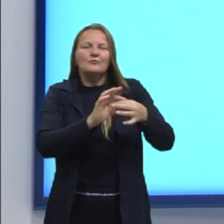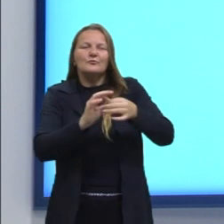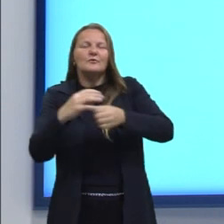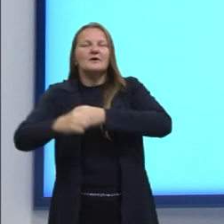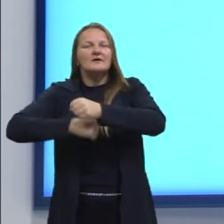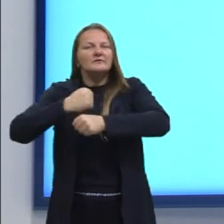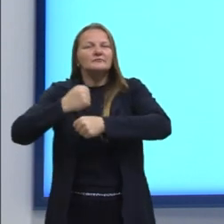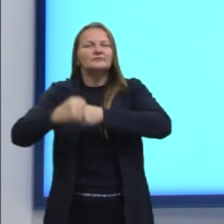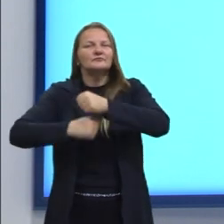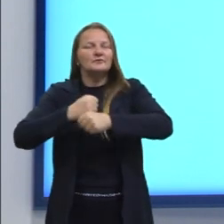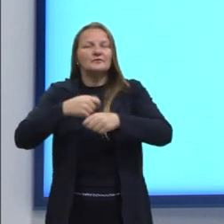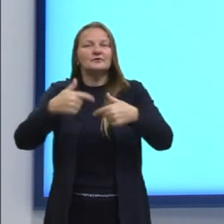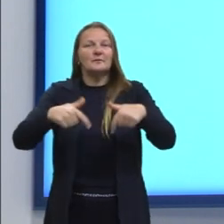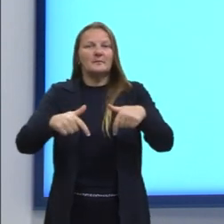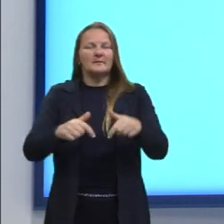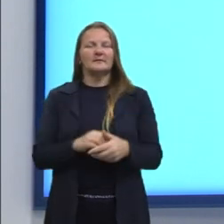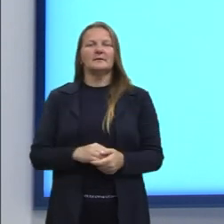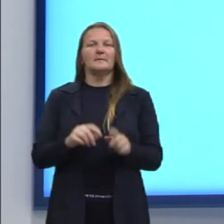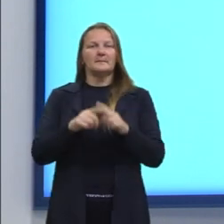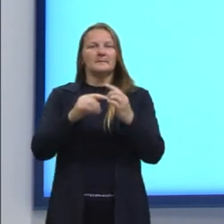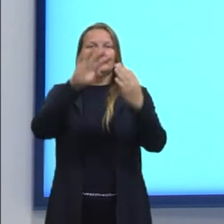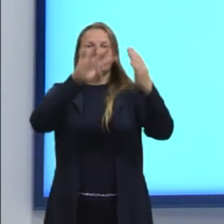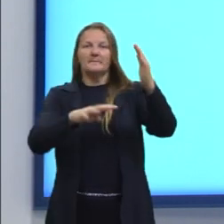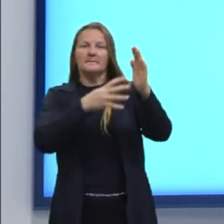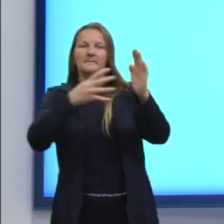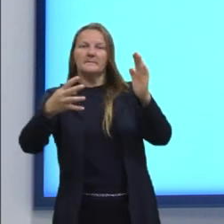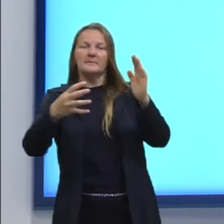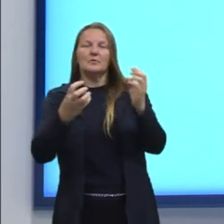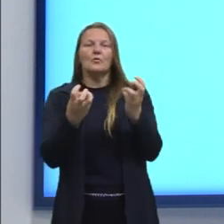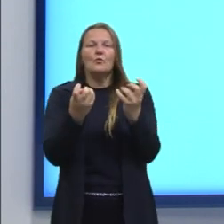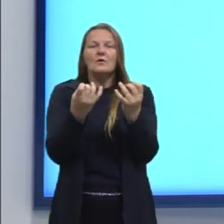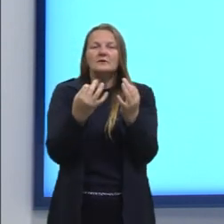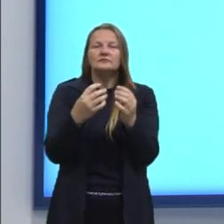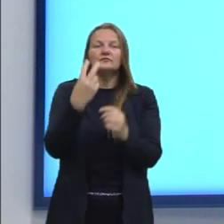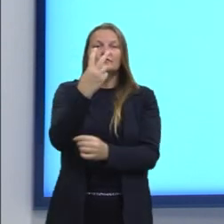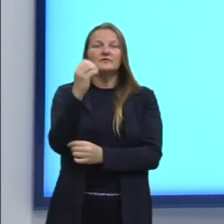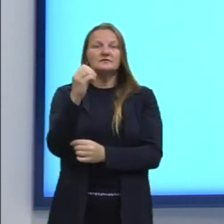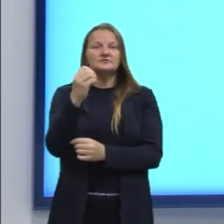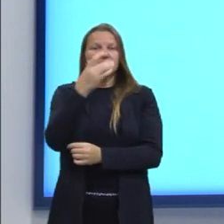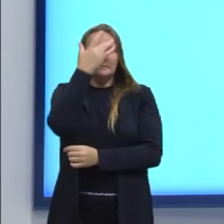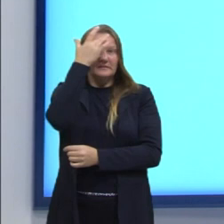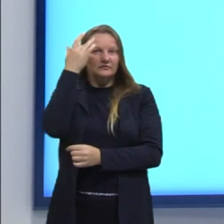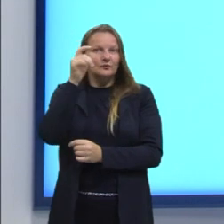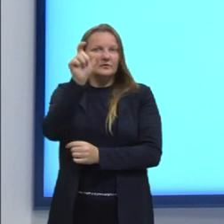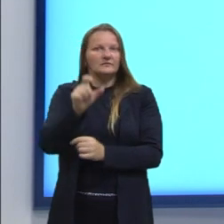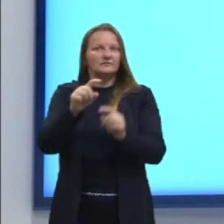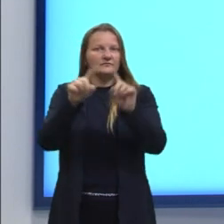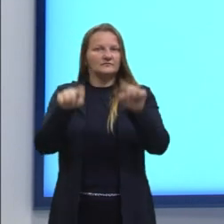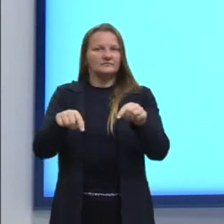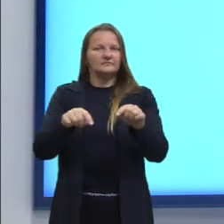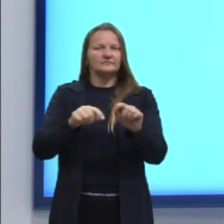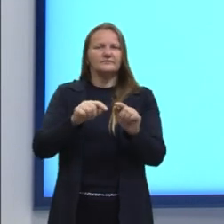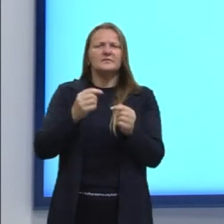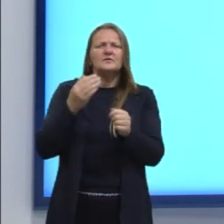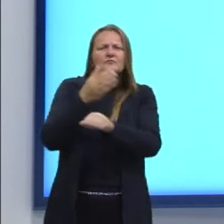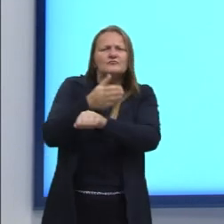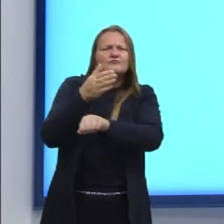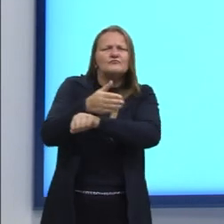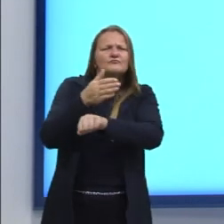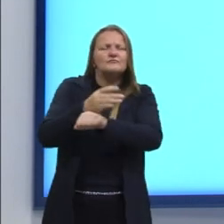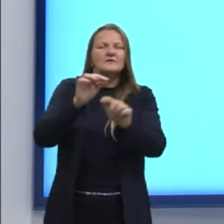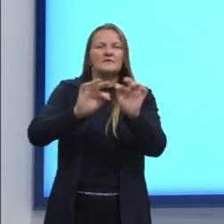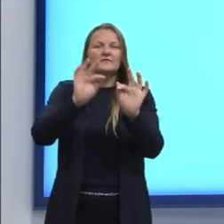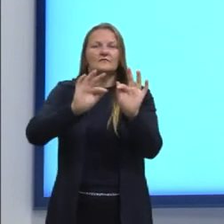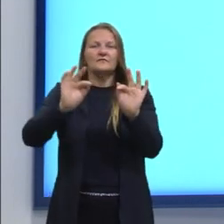mostra a distribuição de frequência de 20 empregados dessa empresa, que tem de 25